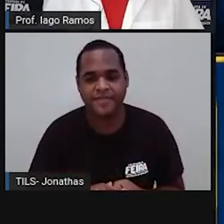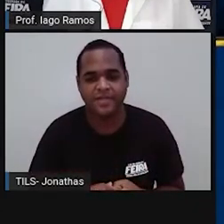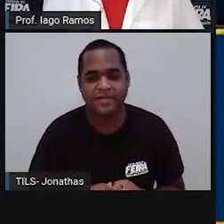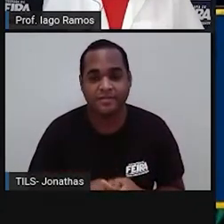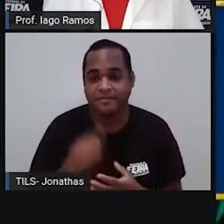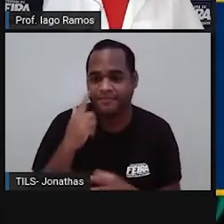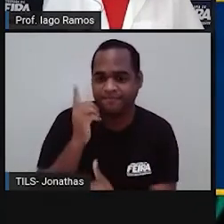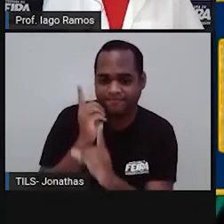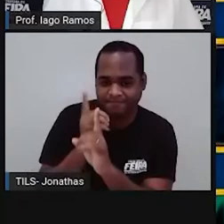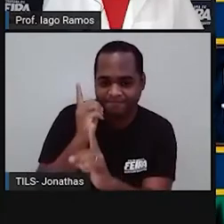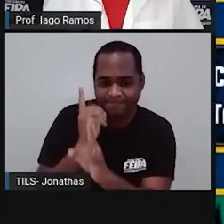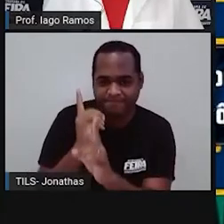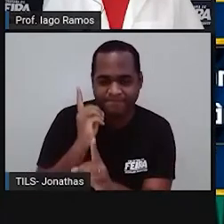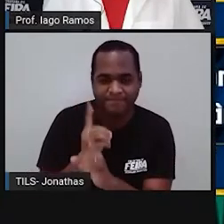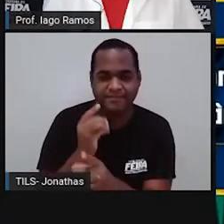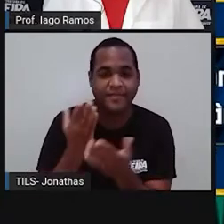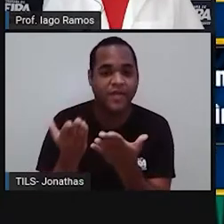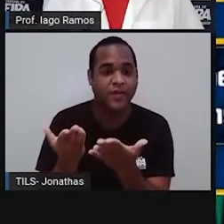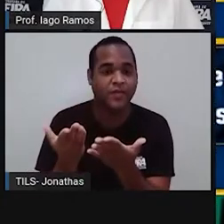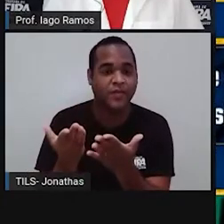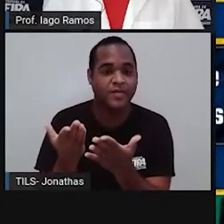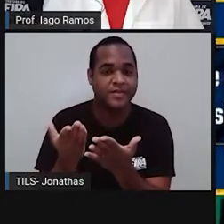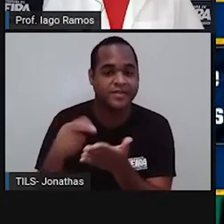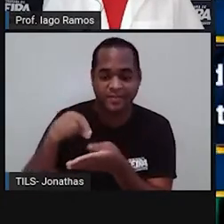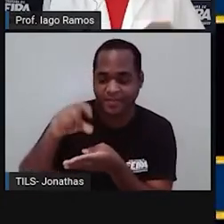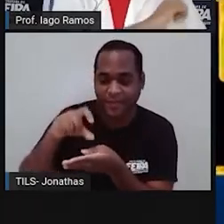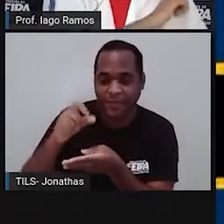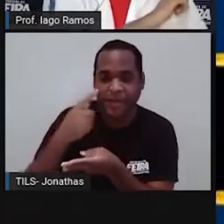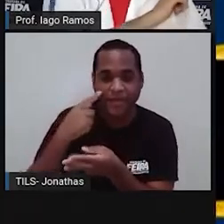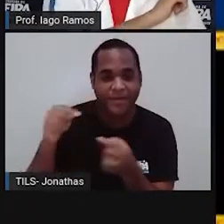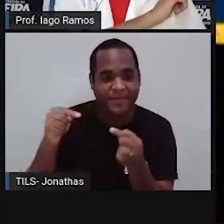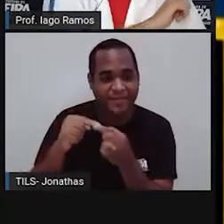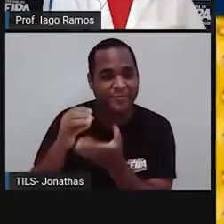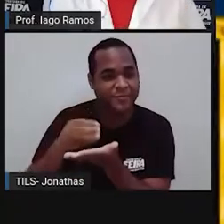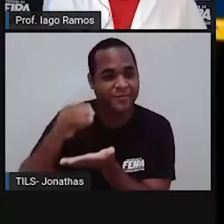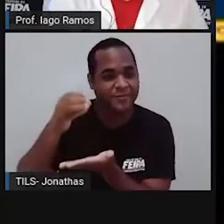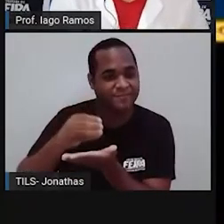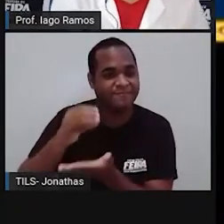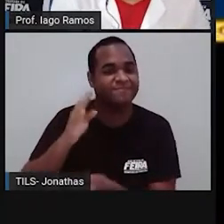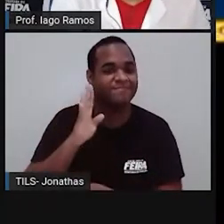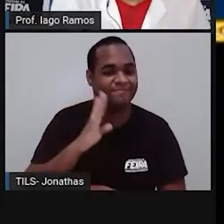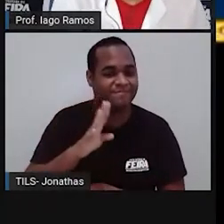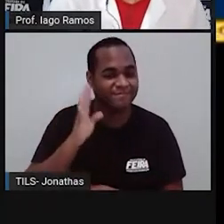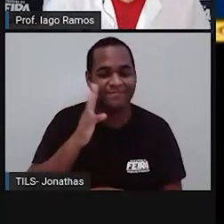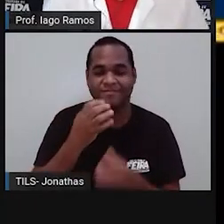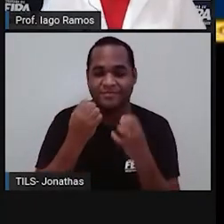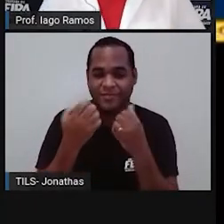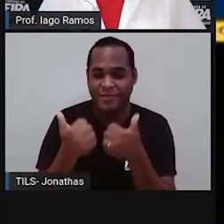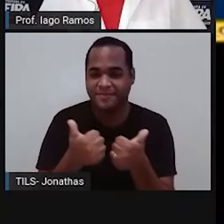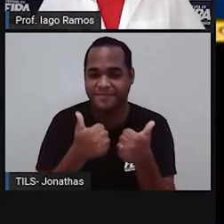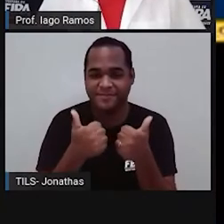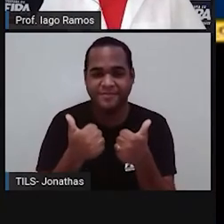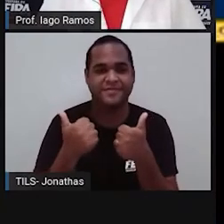Achei. Achamos. Olha só. Lata de refrigerante. É o cilindro. Uau. É isso aí.